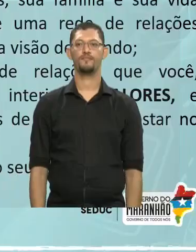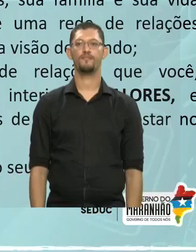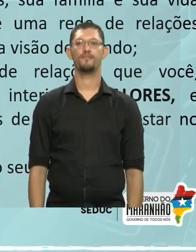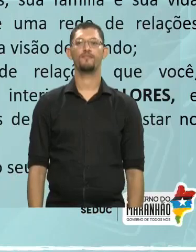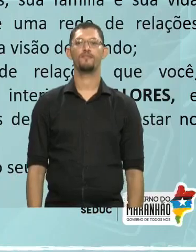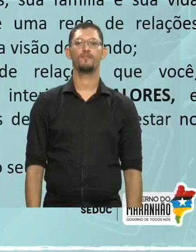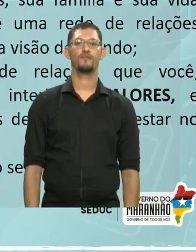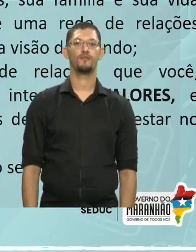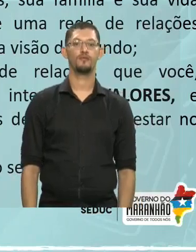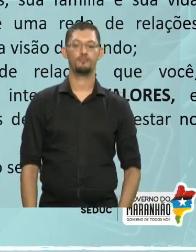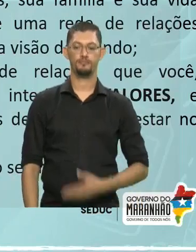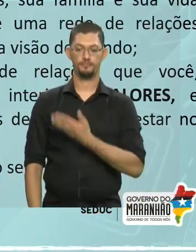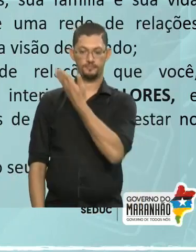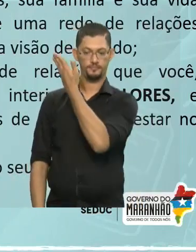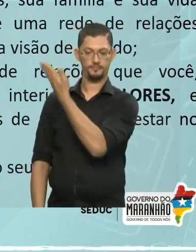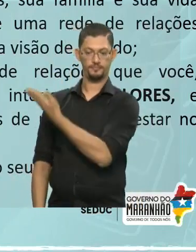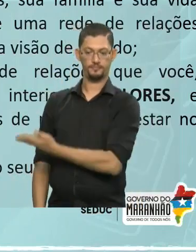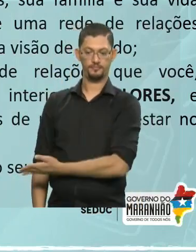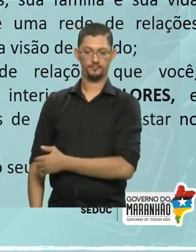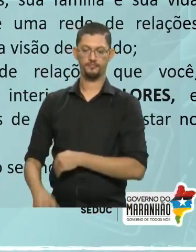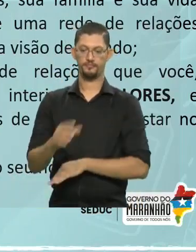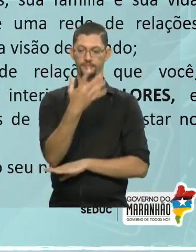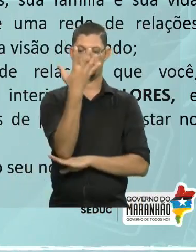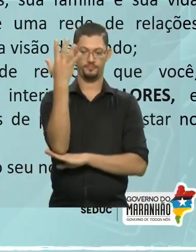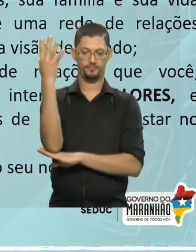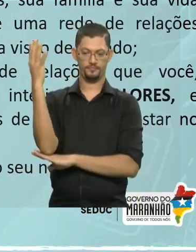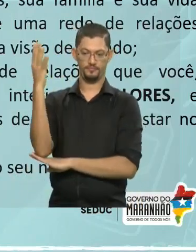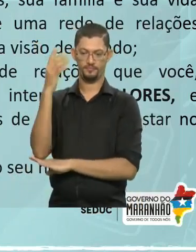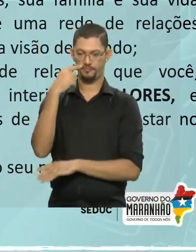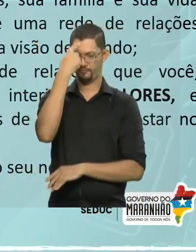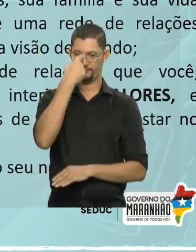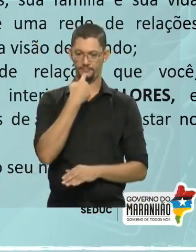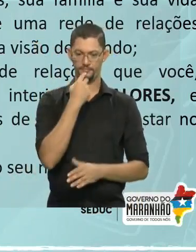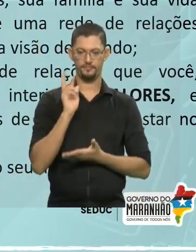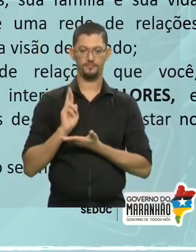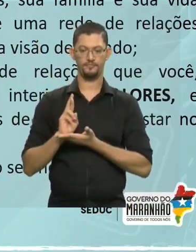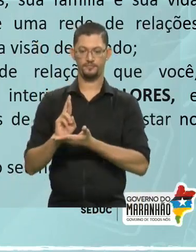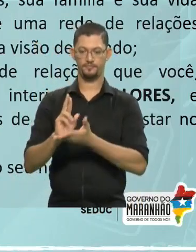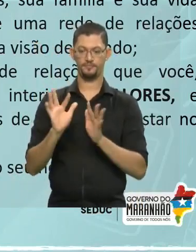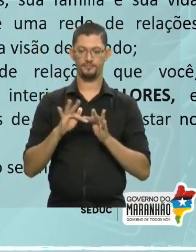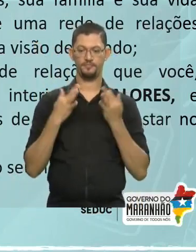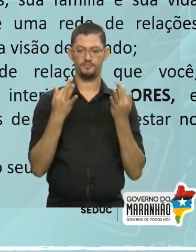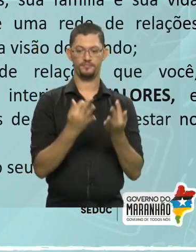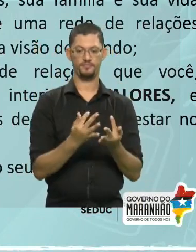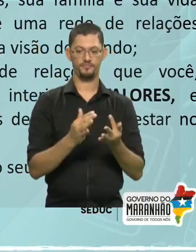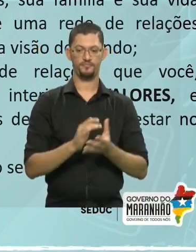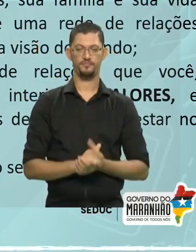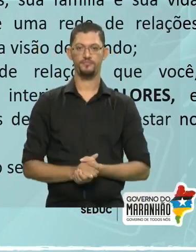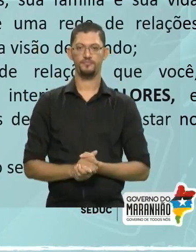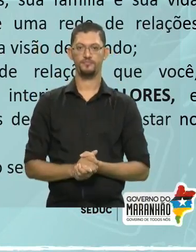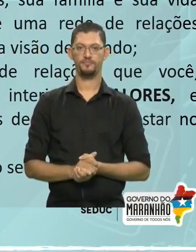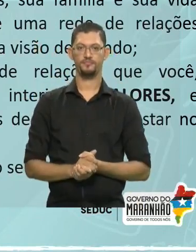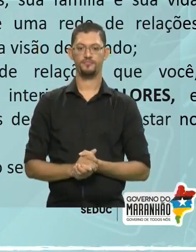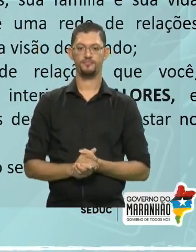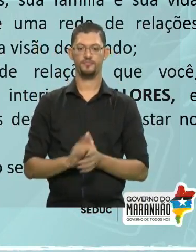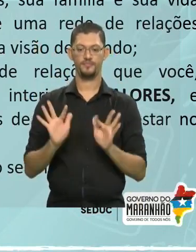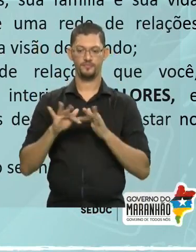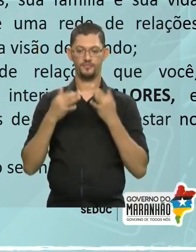Então aqui nós temos uma árvore que simboliza a família, simboliza a árvore